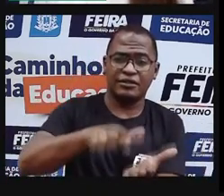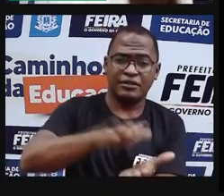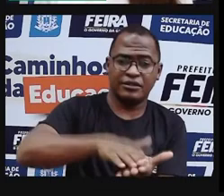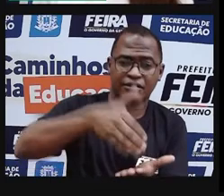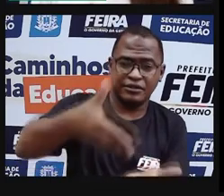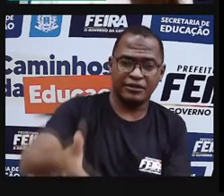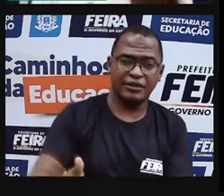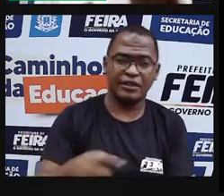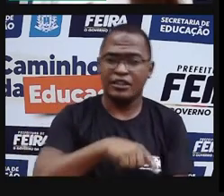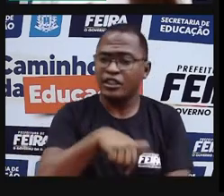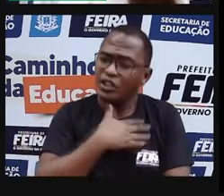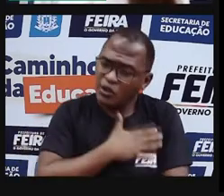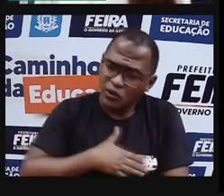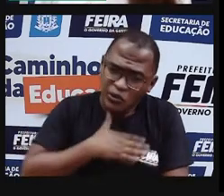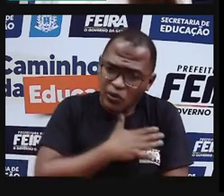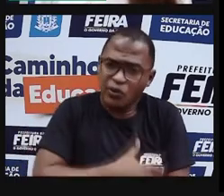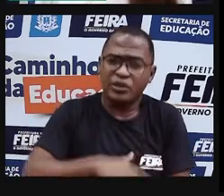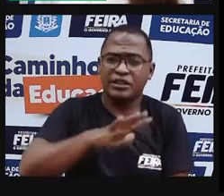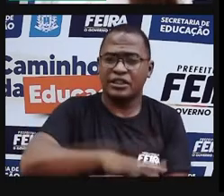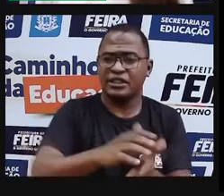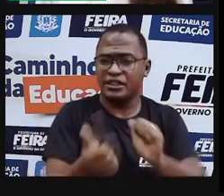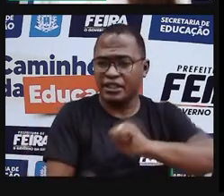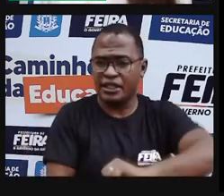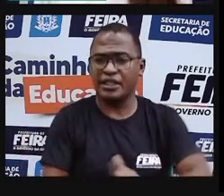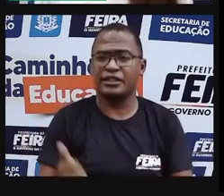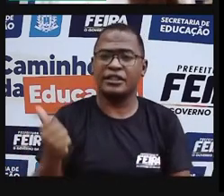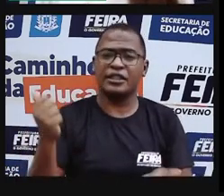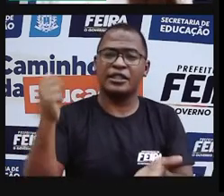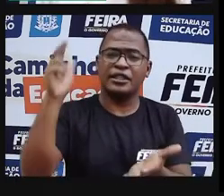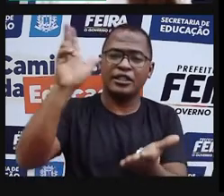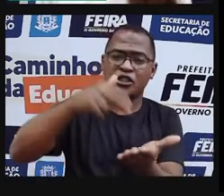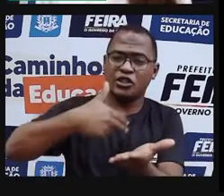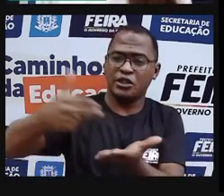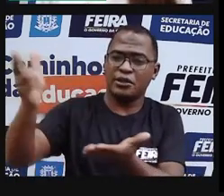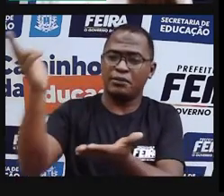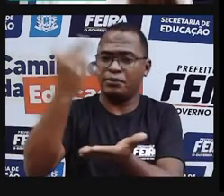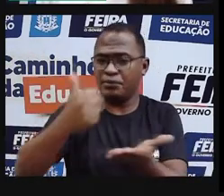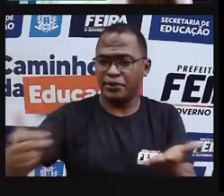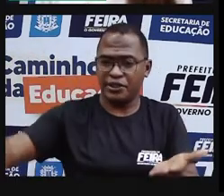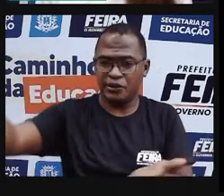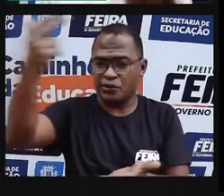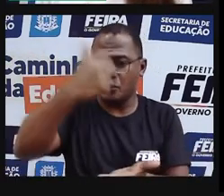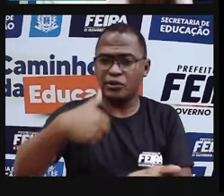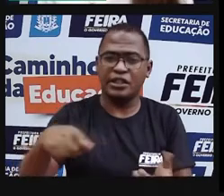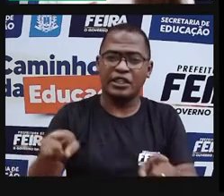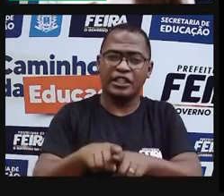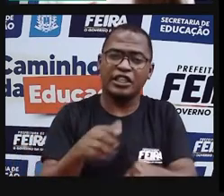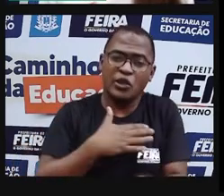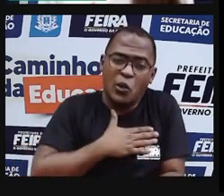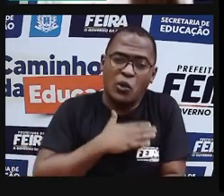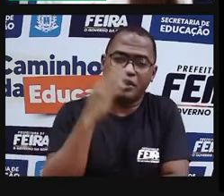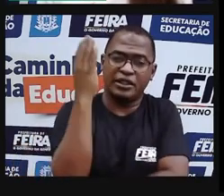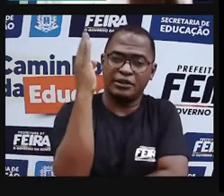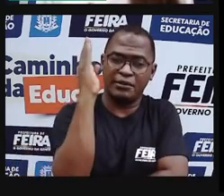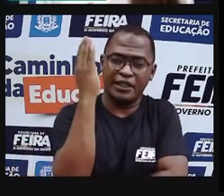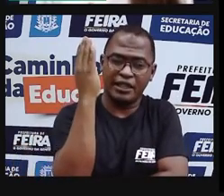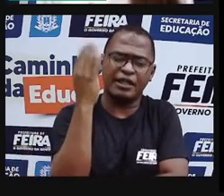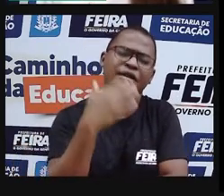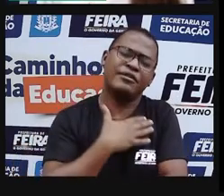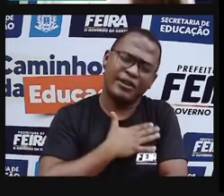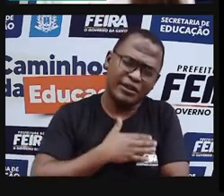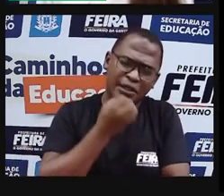gosta de pintura, quem gosta de arte em madeira, é uma boa ideia, é uma boa sugestão para vocês começarem a fazer, tá bom?